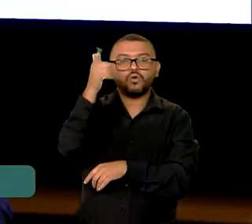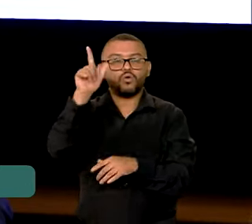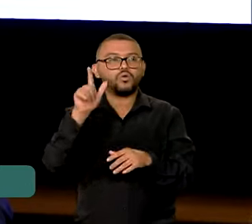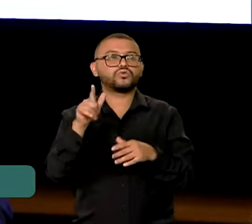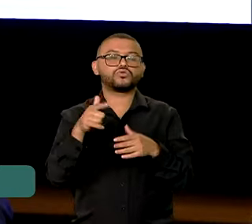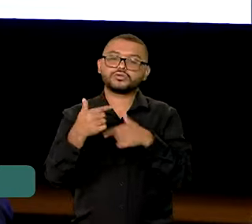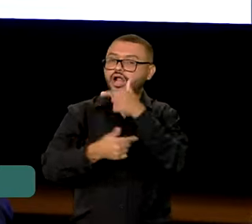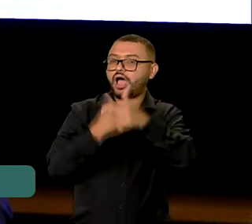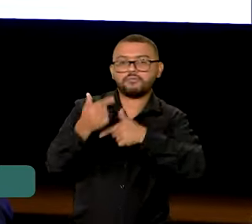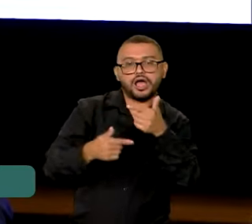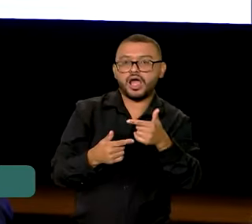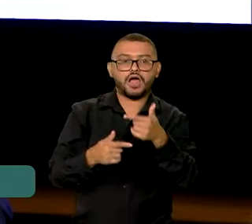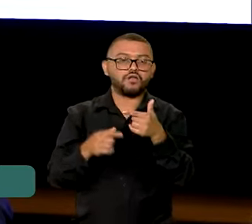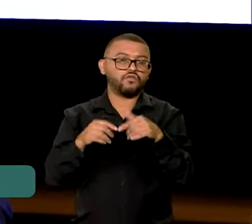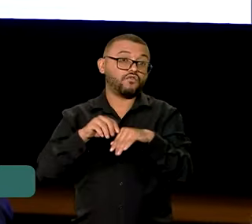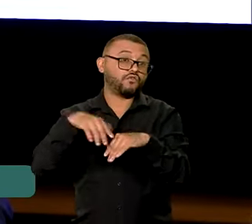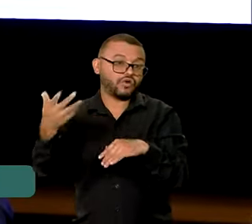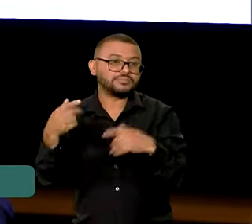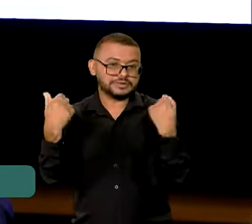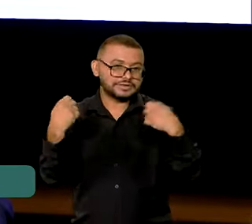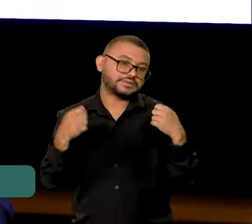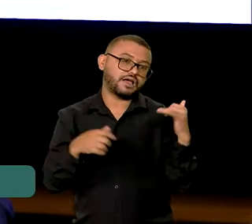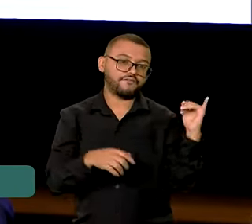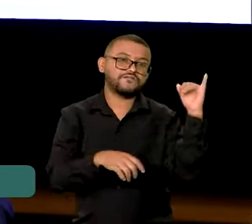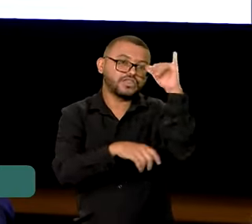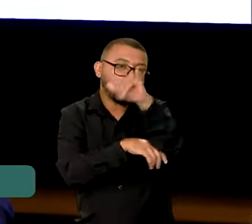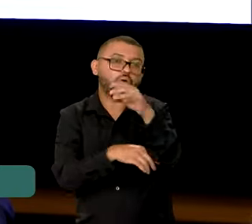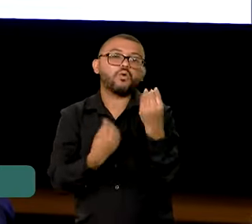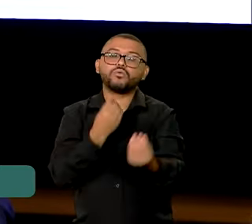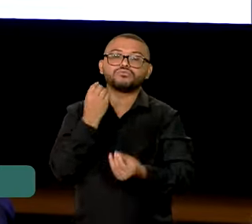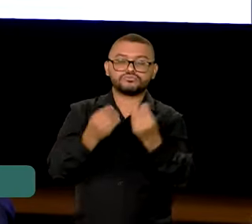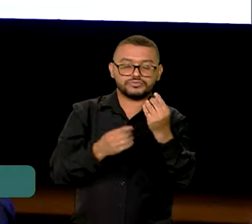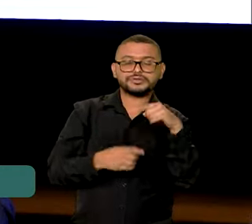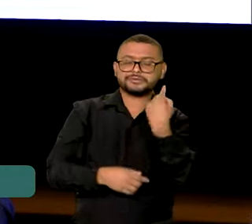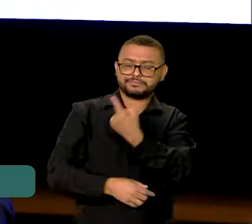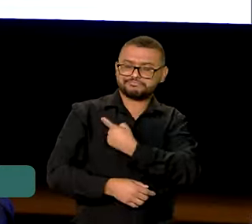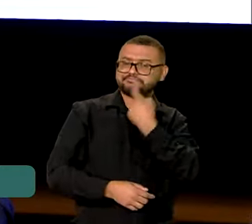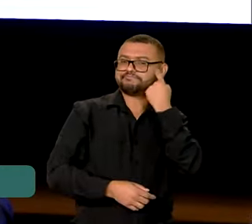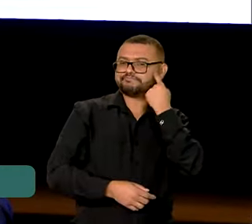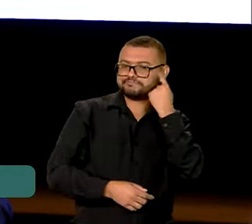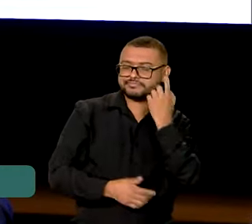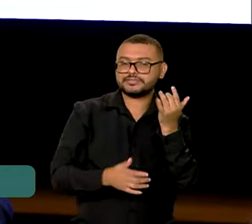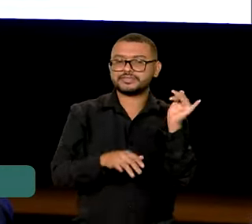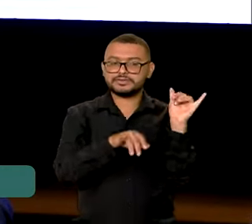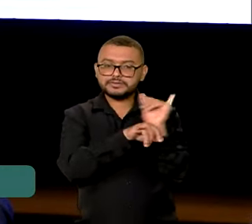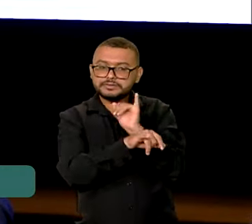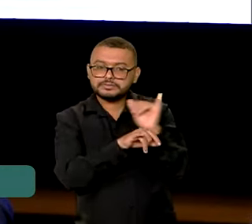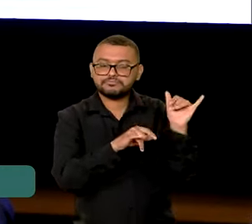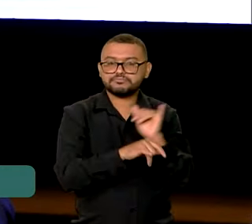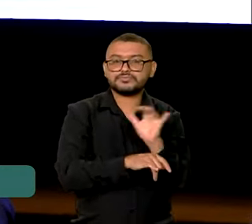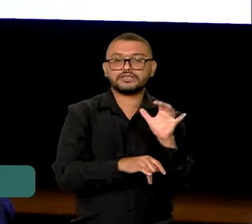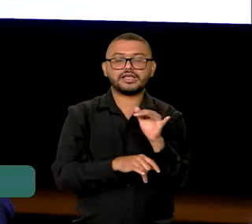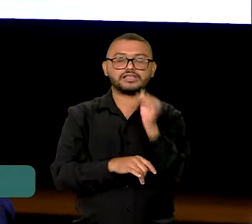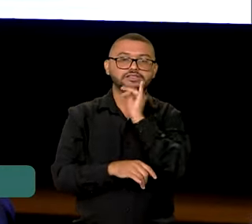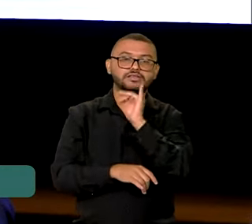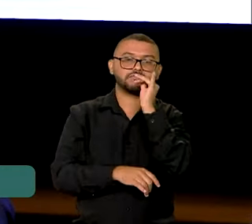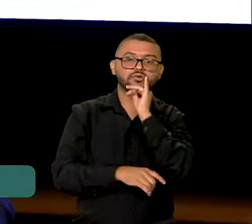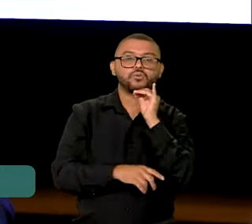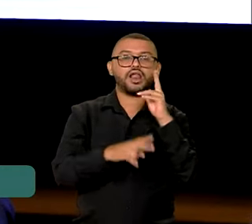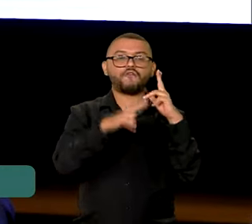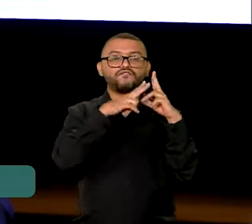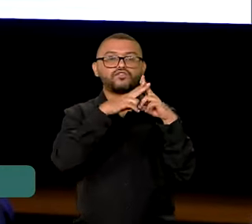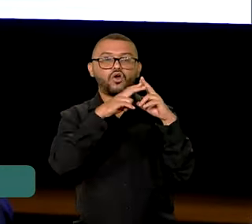afazeres fora do Estado. E, além disso, a gente está também pegando o aeroporto de